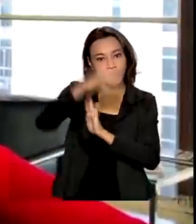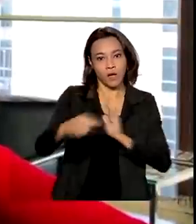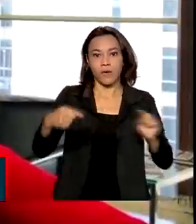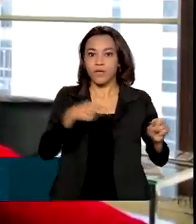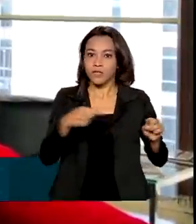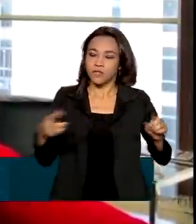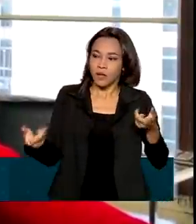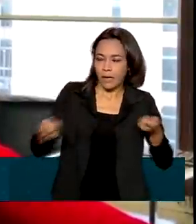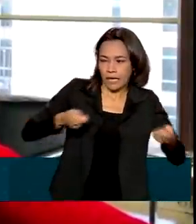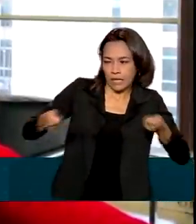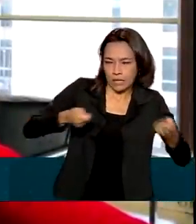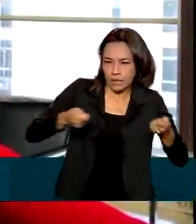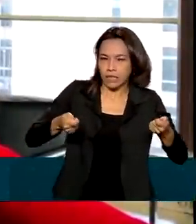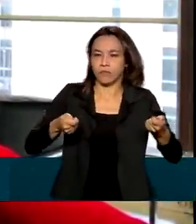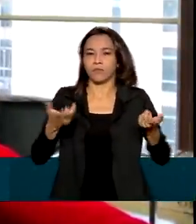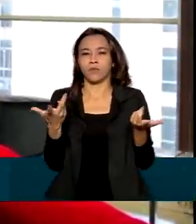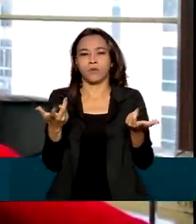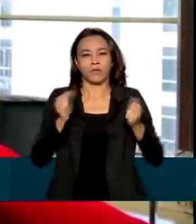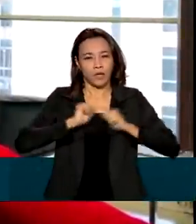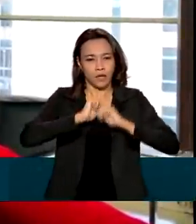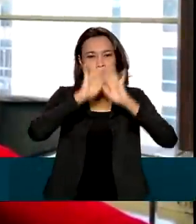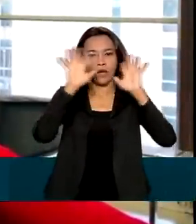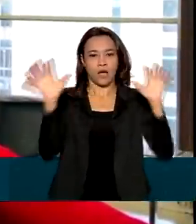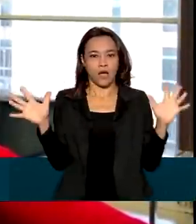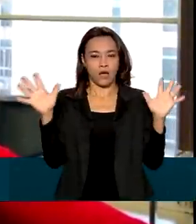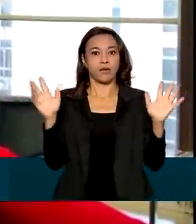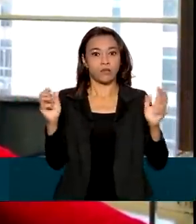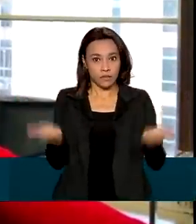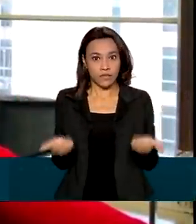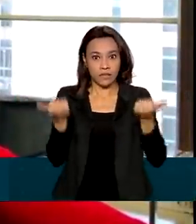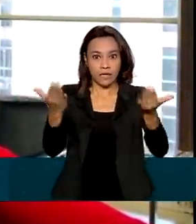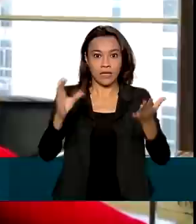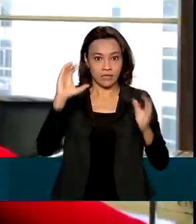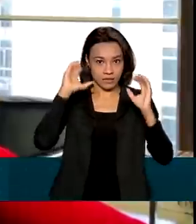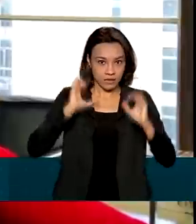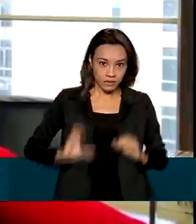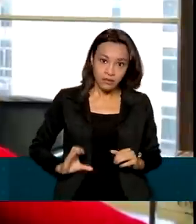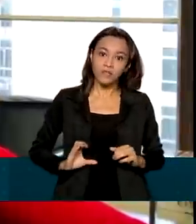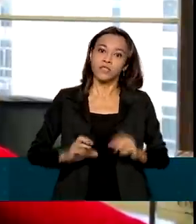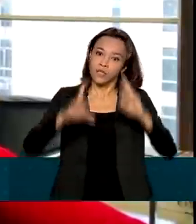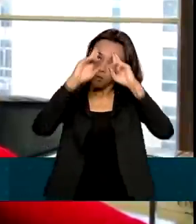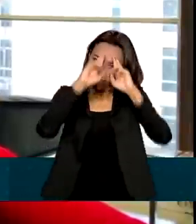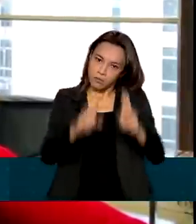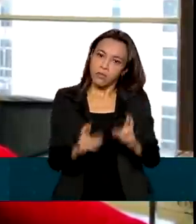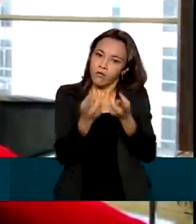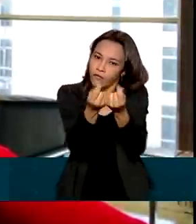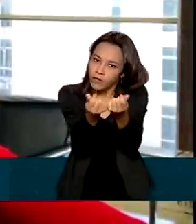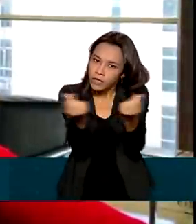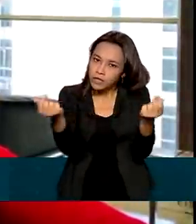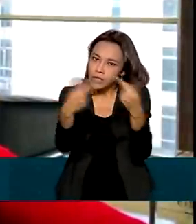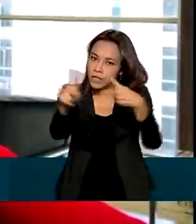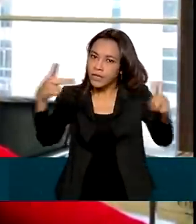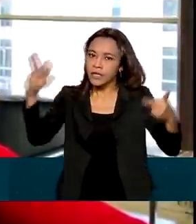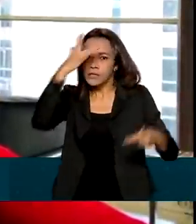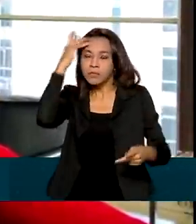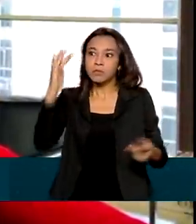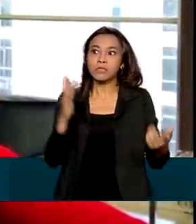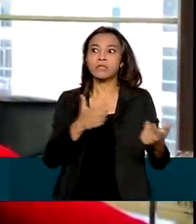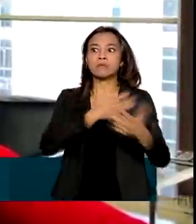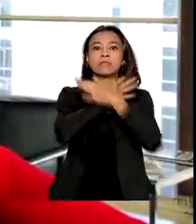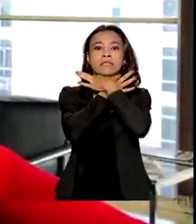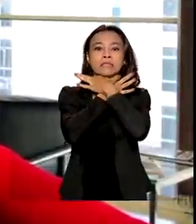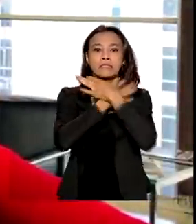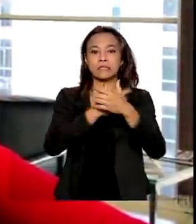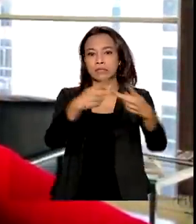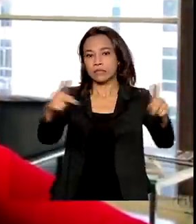equilibrada, mais coerente, promove o resgate da cidadania financeira dos consumidores brasileiros que estão super endividados e